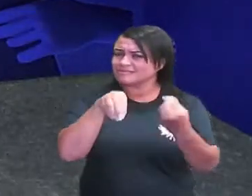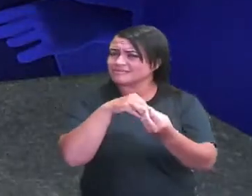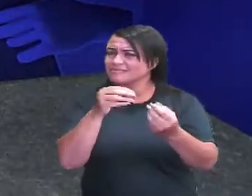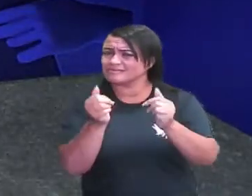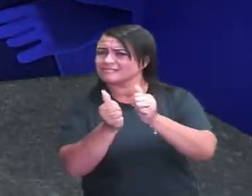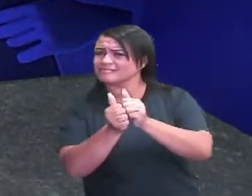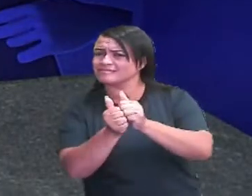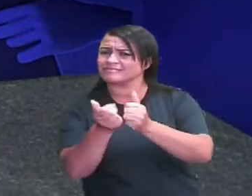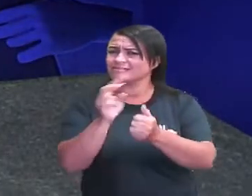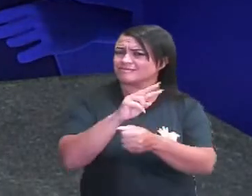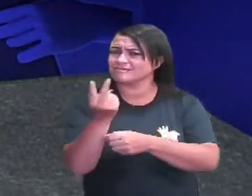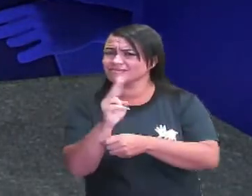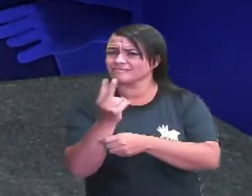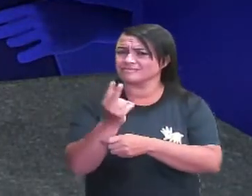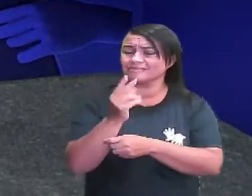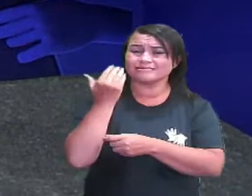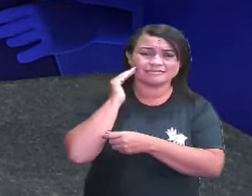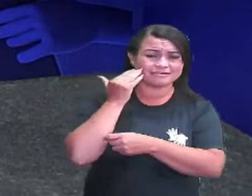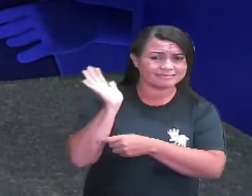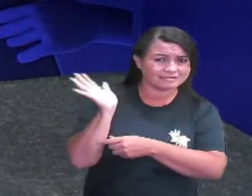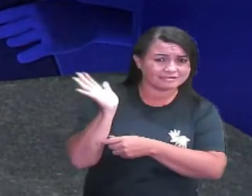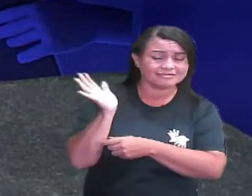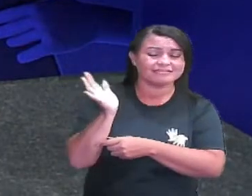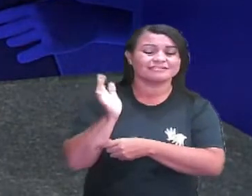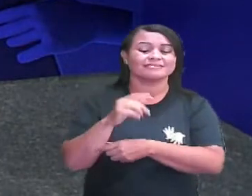junto? Tudo que está junto está misturado? Enfim.